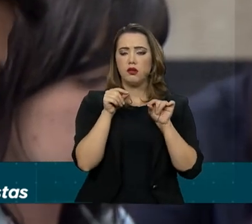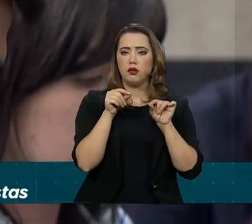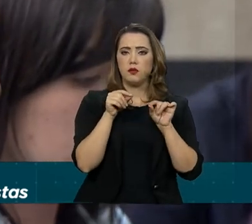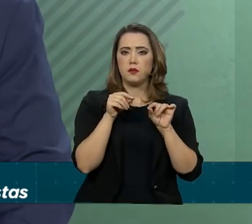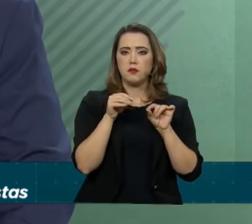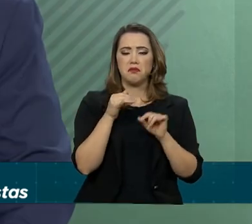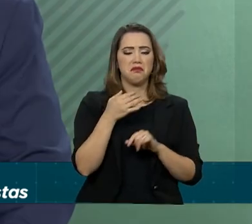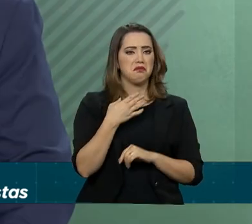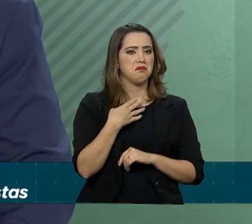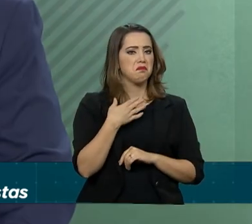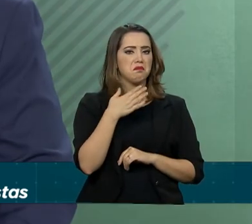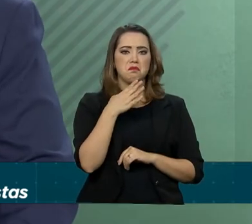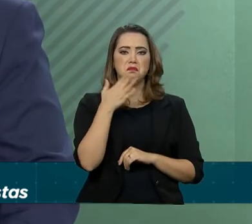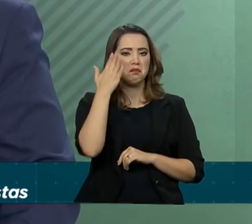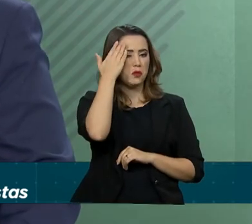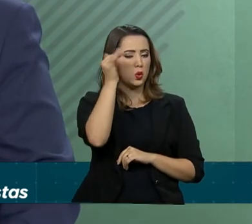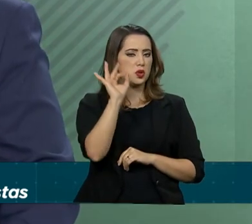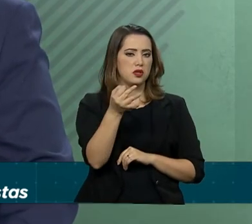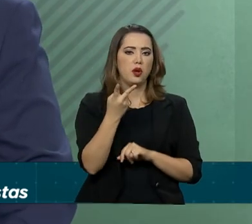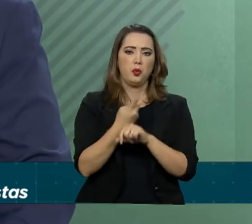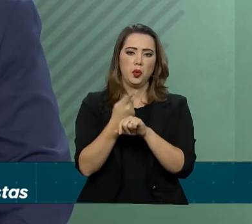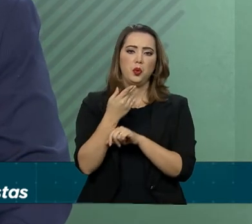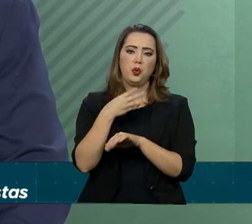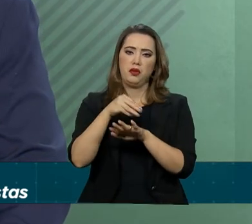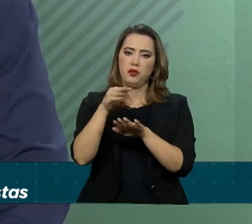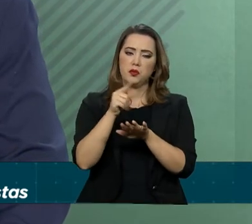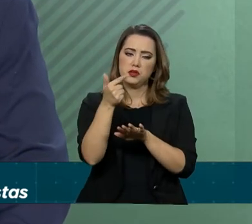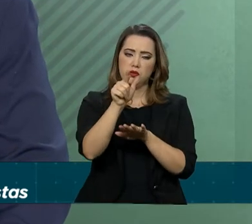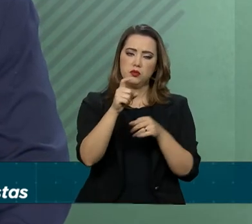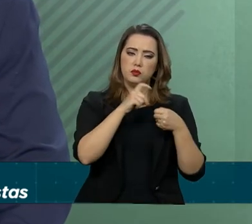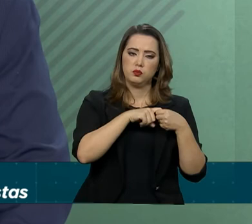entendi. Eu desconheço, vou em busca dessa informação. Muito obrigado.